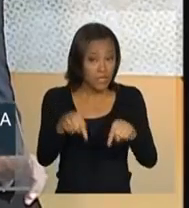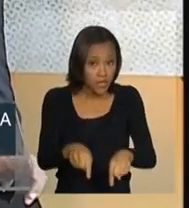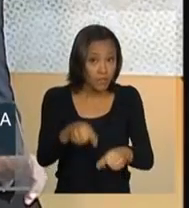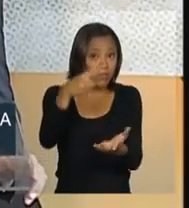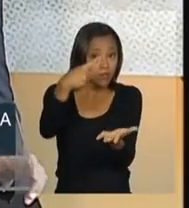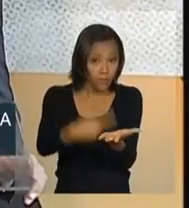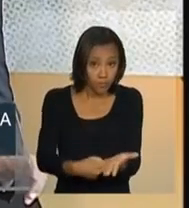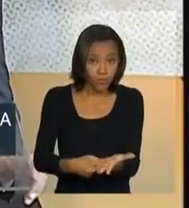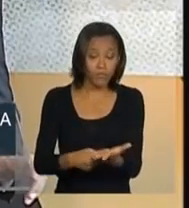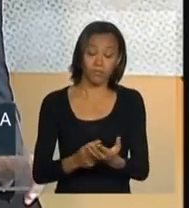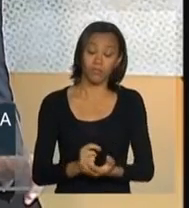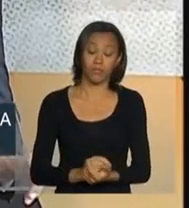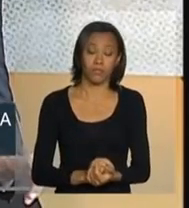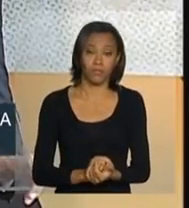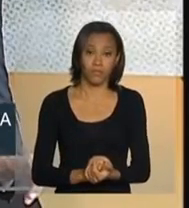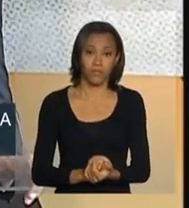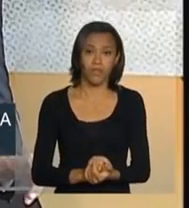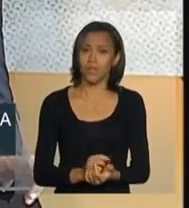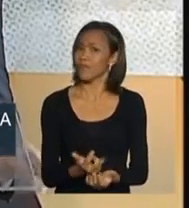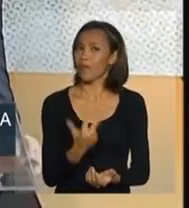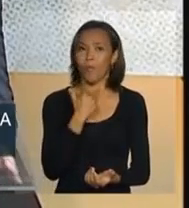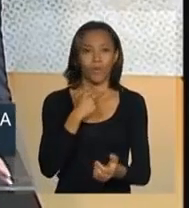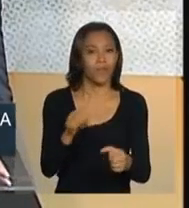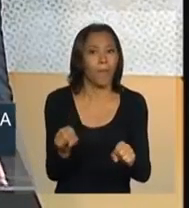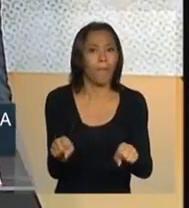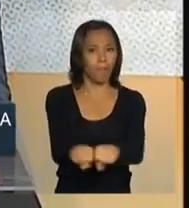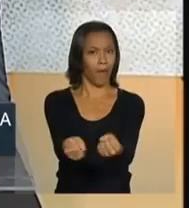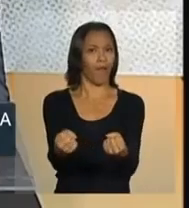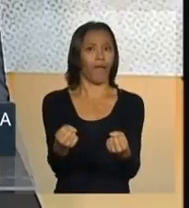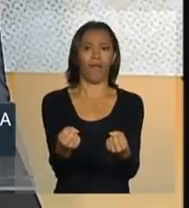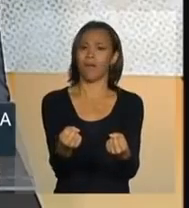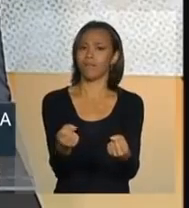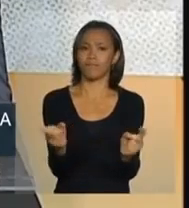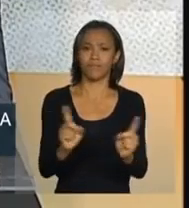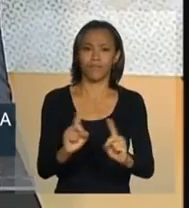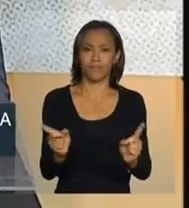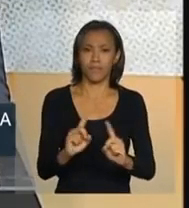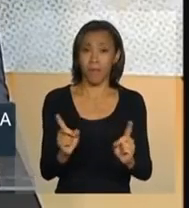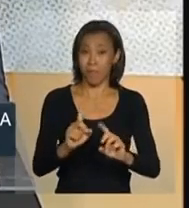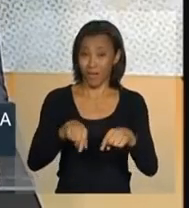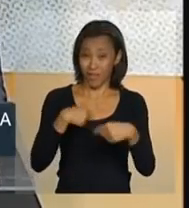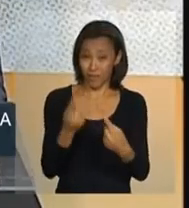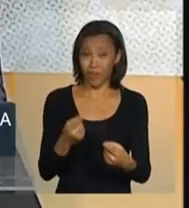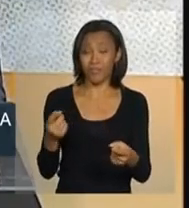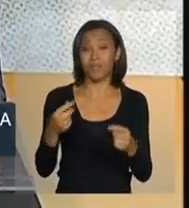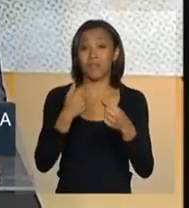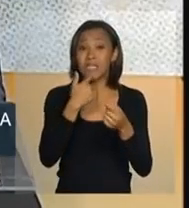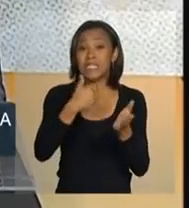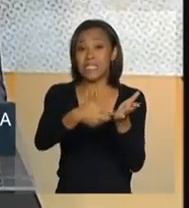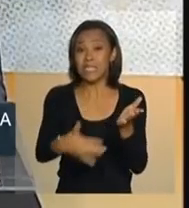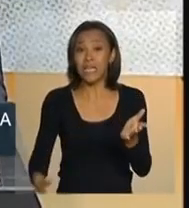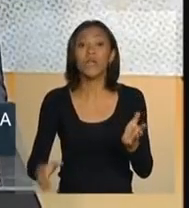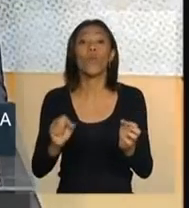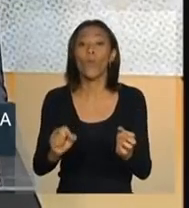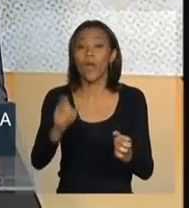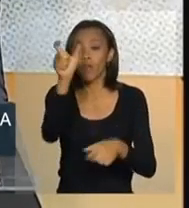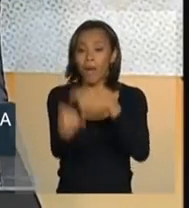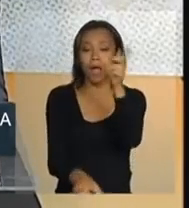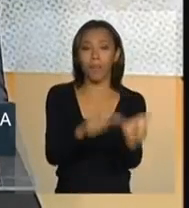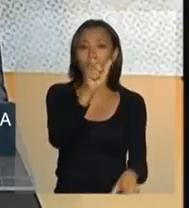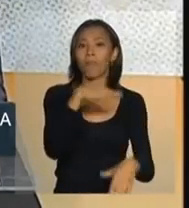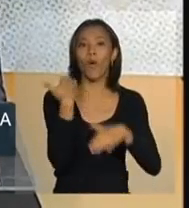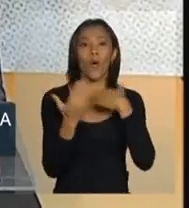pacto inquebrantável para não derramarmos sangue nas